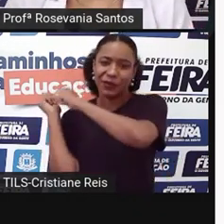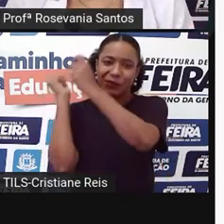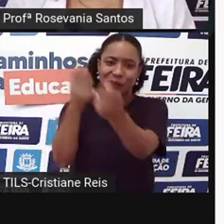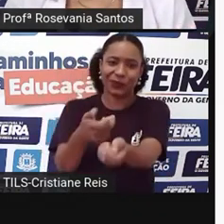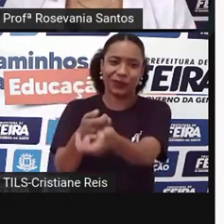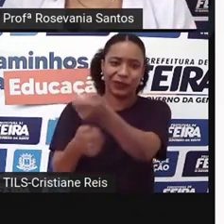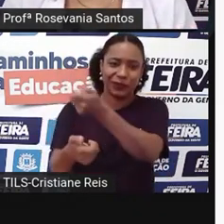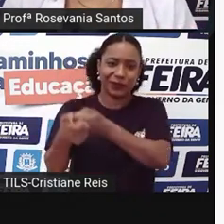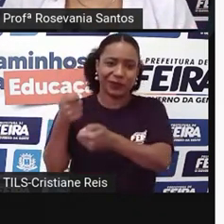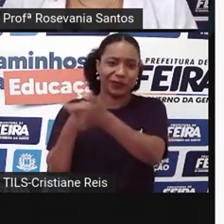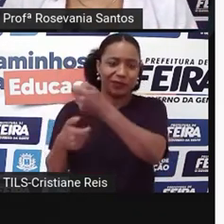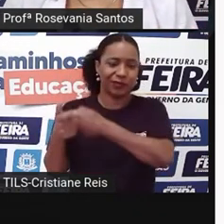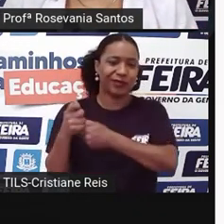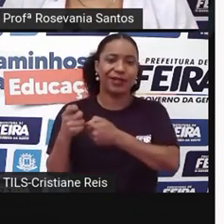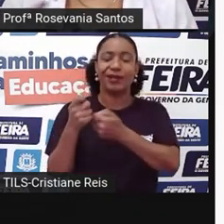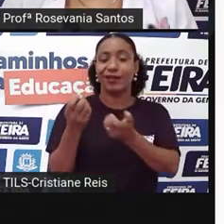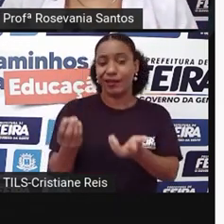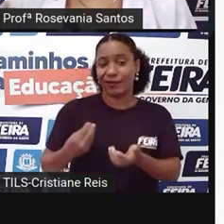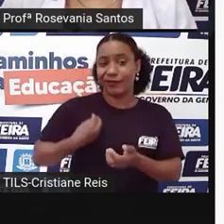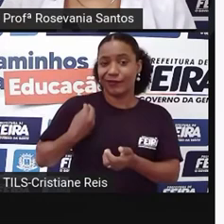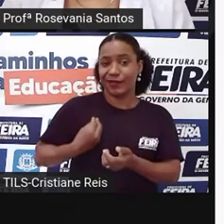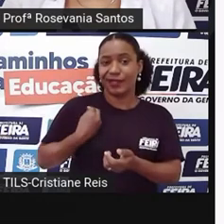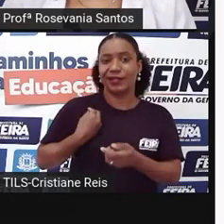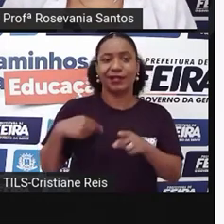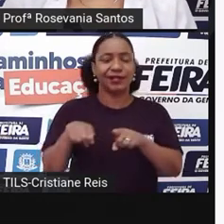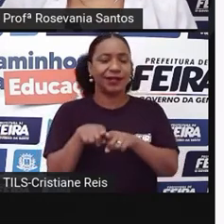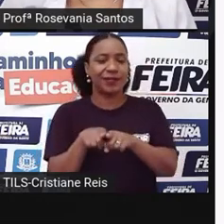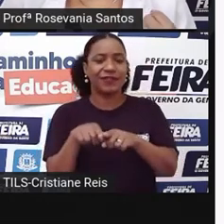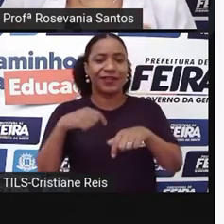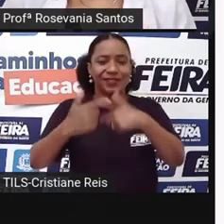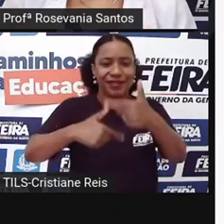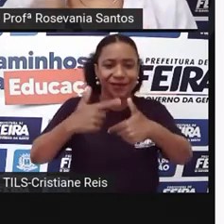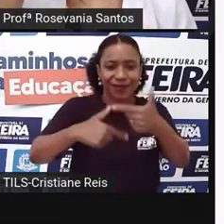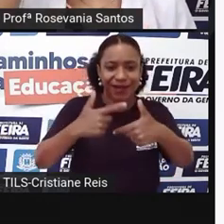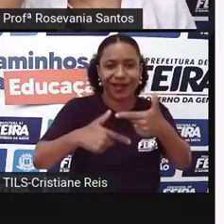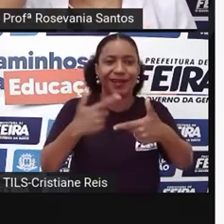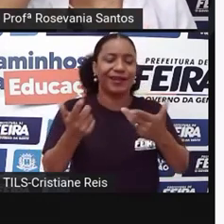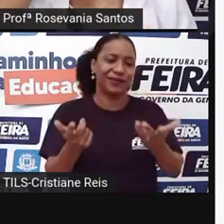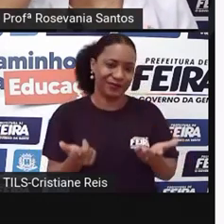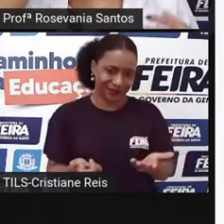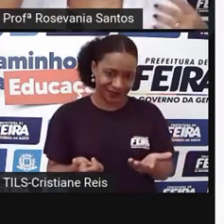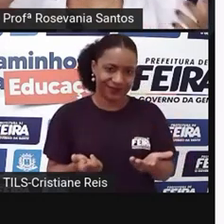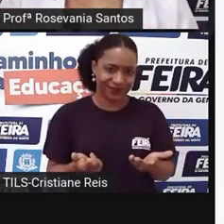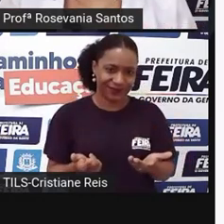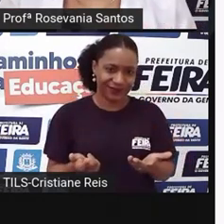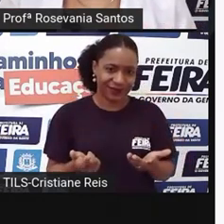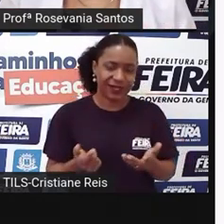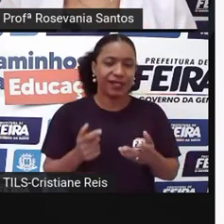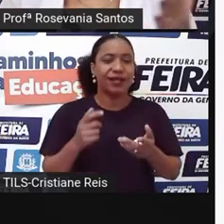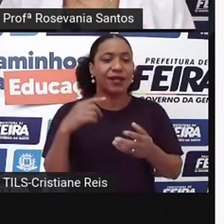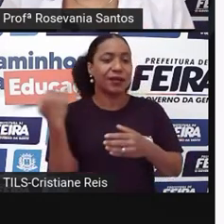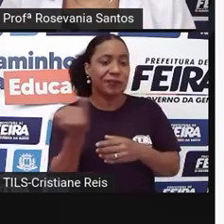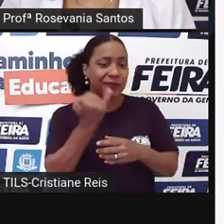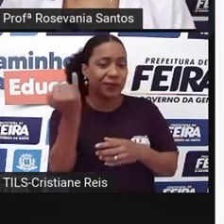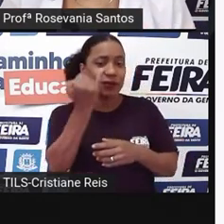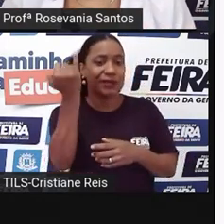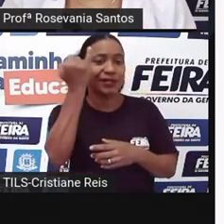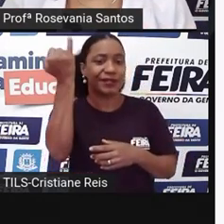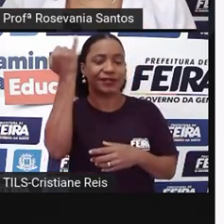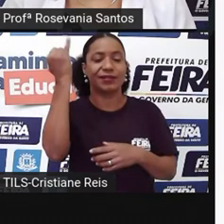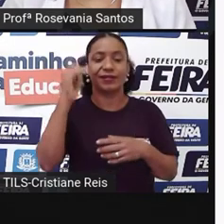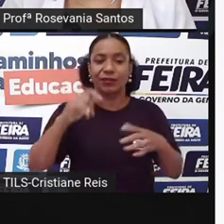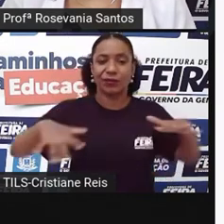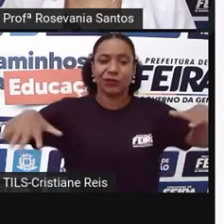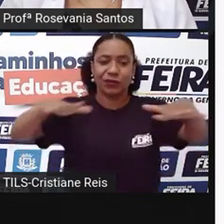própria floresta, né, oferece, né, os piaçabeiros, citou, né, os peconheiros. É muito importante que eles tenham esse